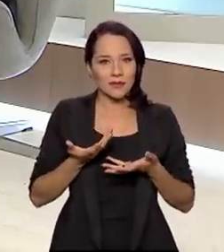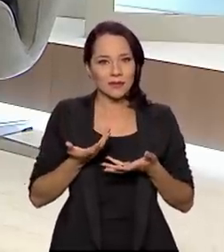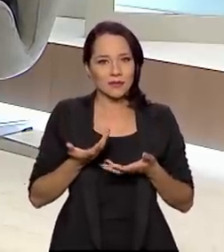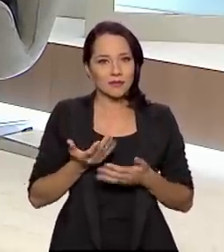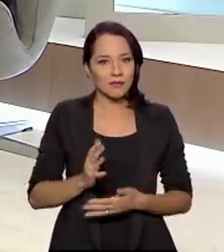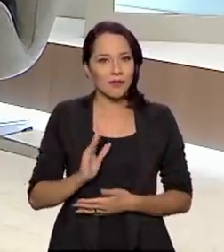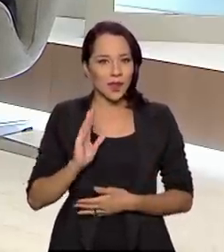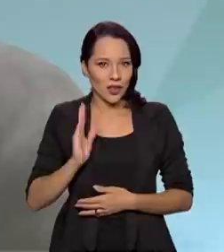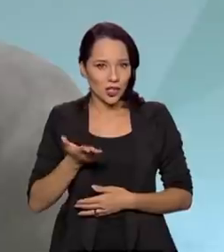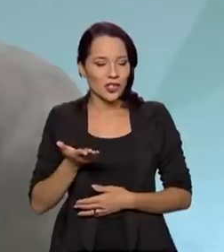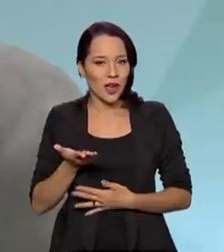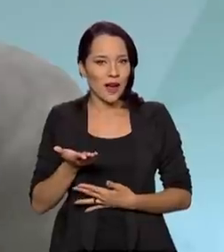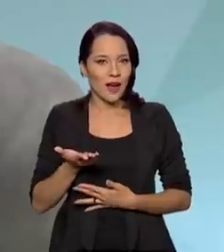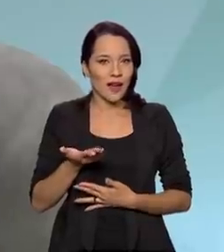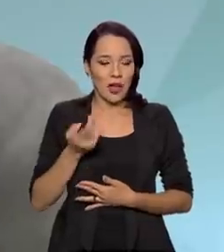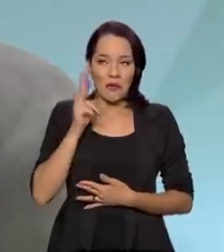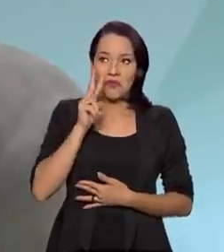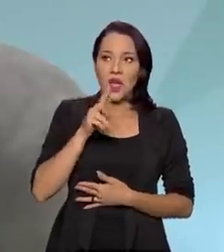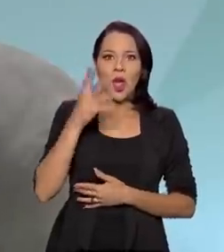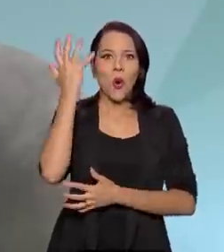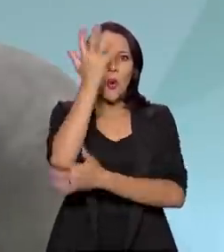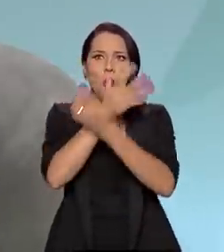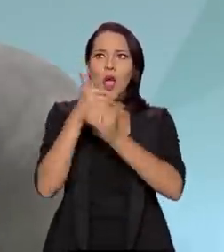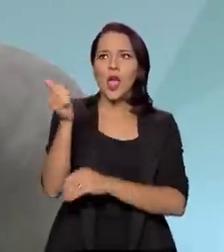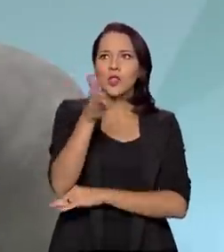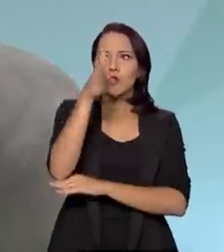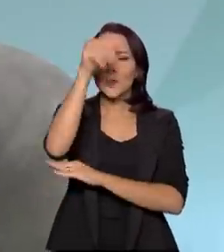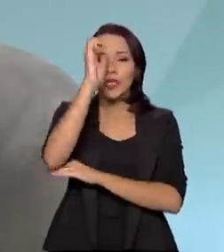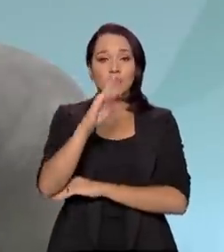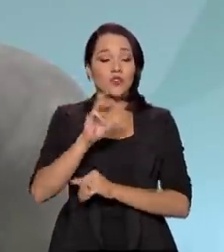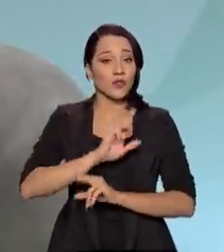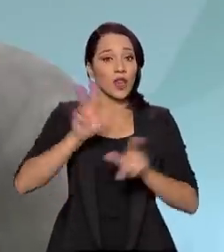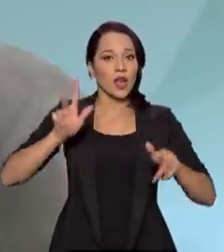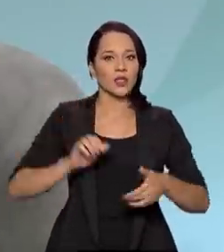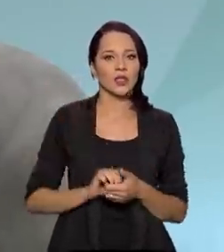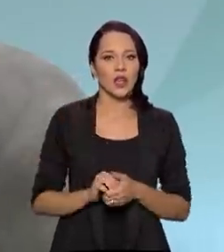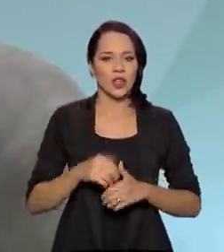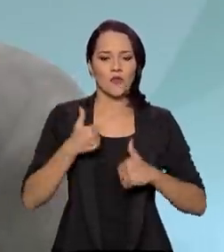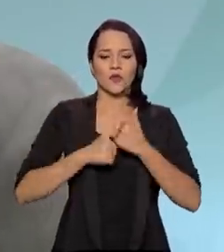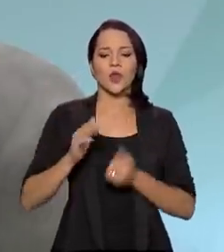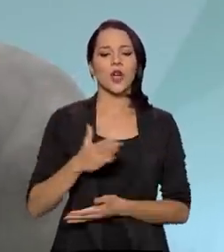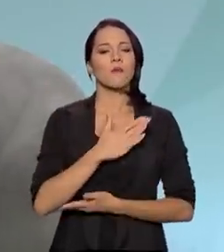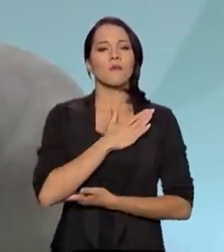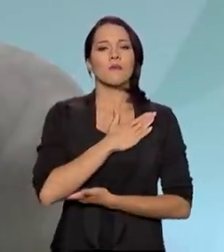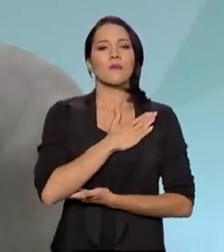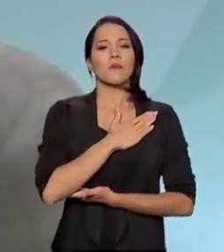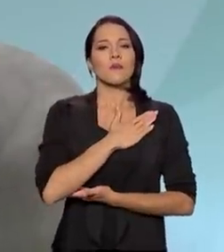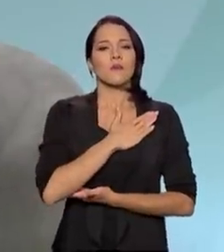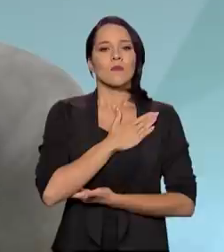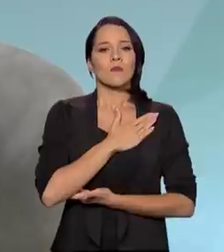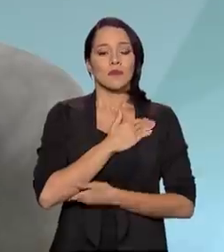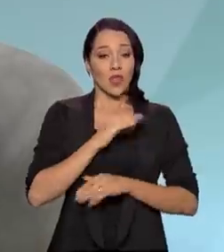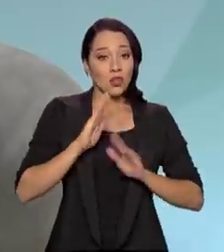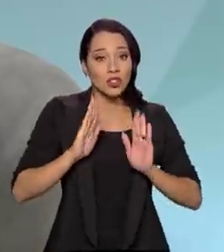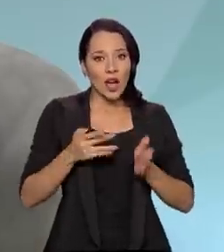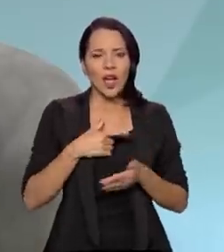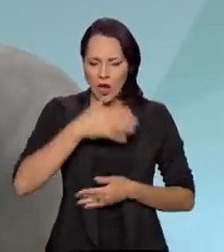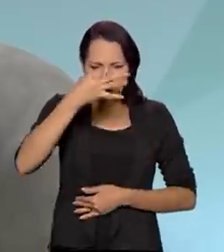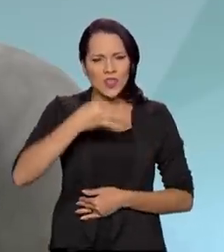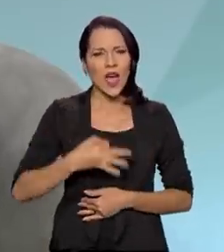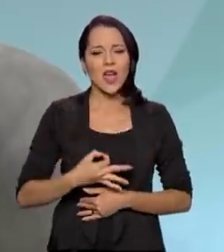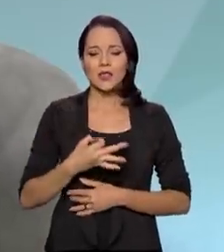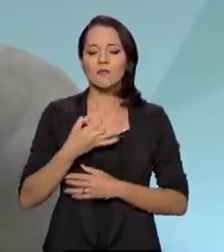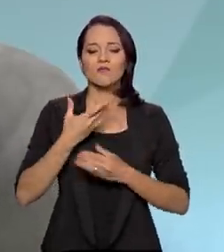já trata o hino nacional de uma outra maneira. Os jogadores já botam a mão no peito, quer dizer, é a forma correta.